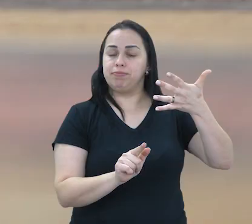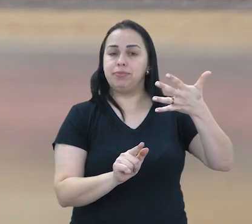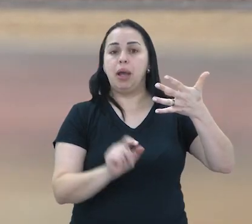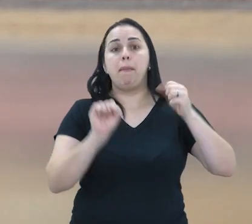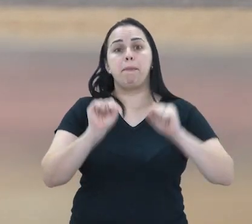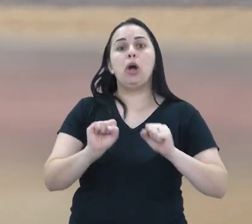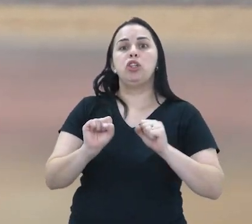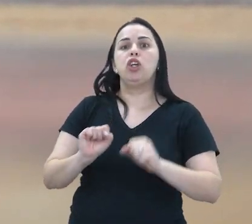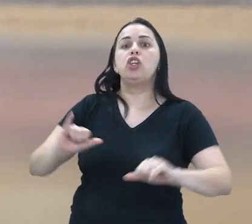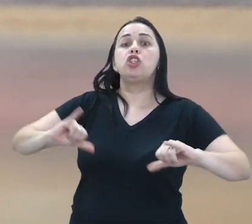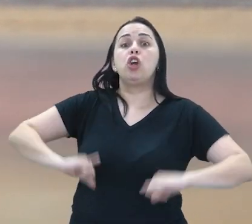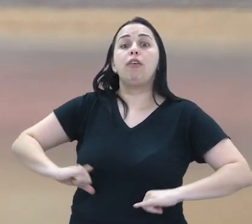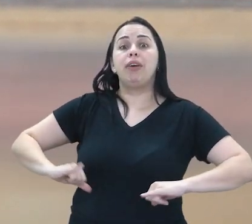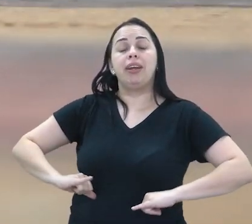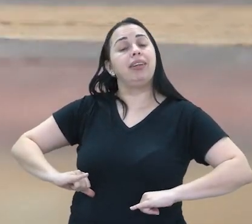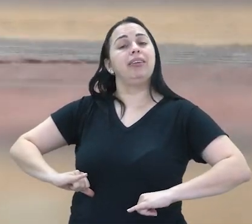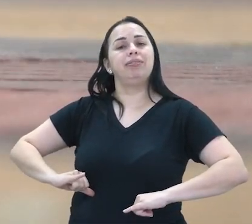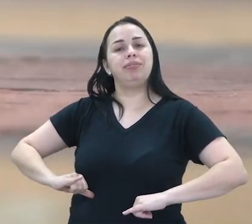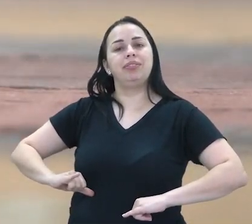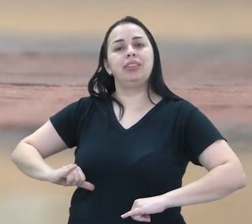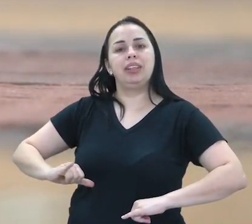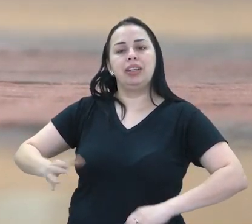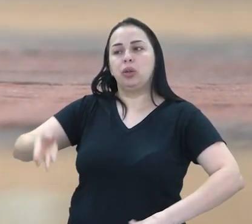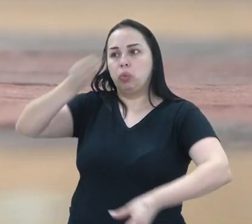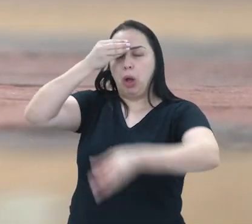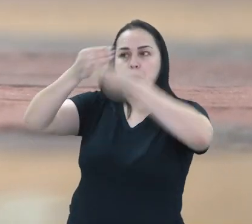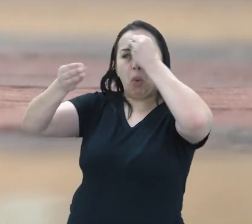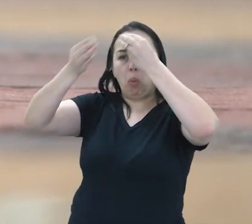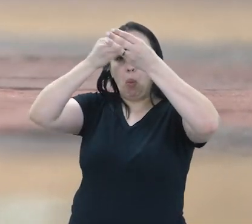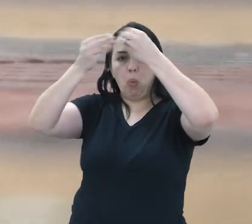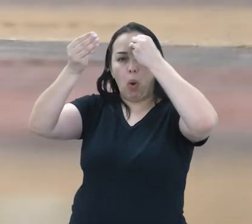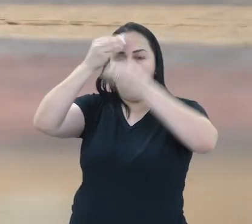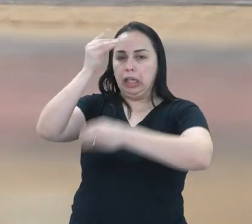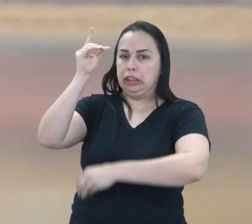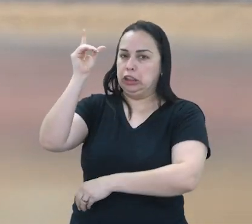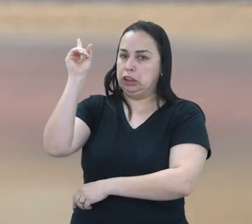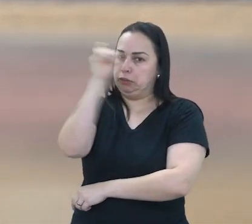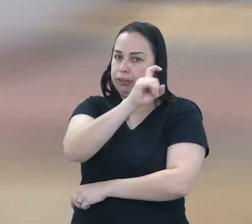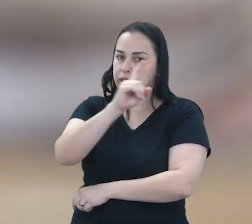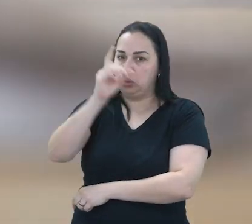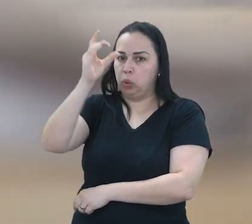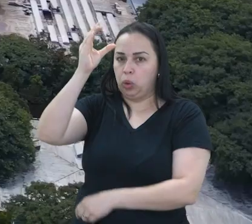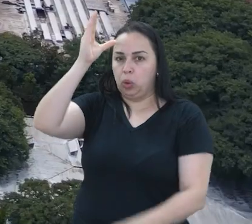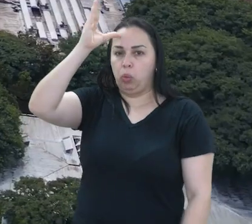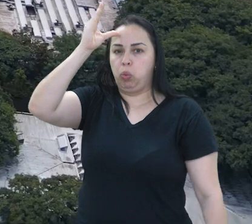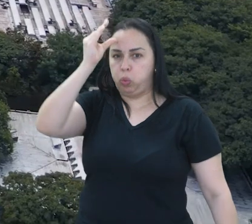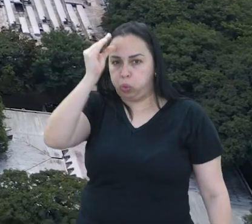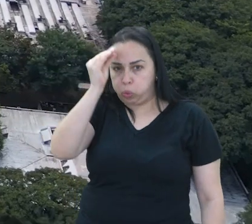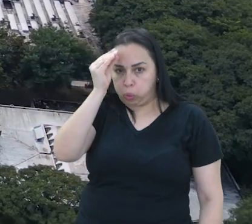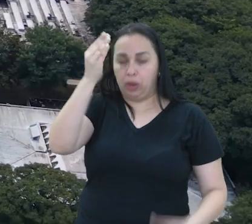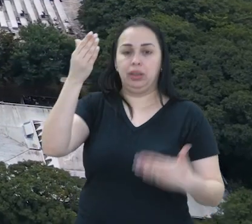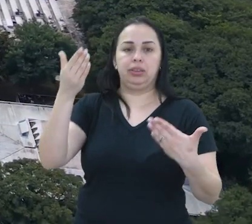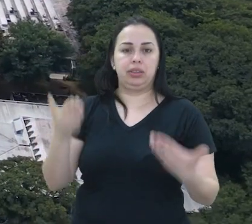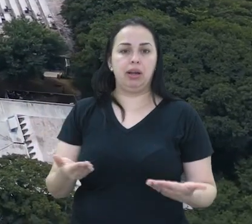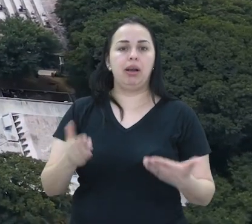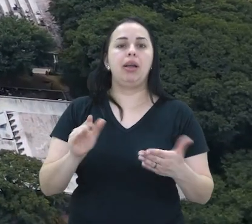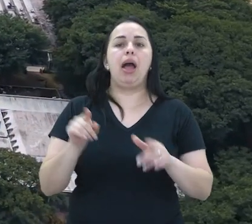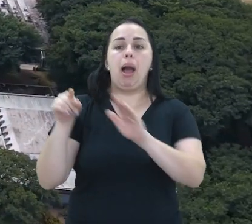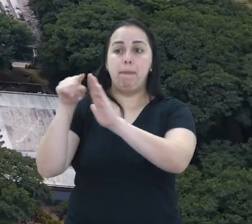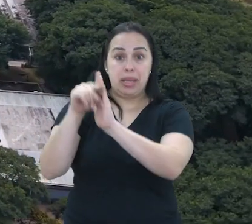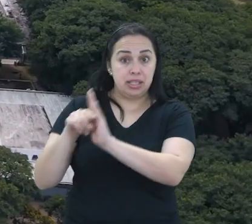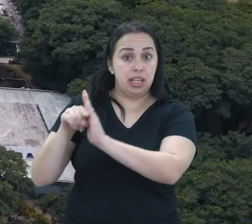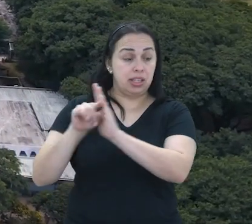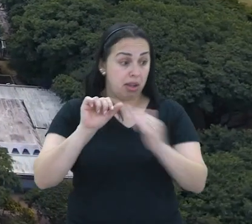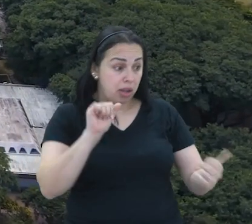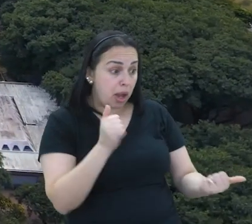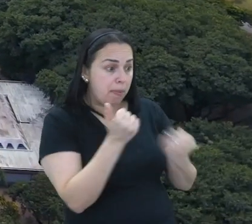mente podem ter maior dificuldade de armazenar e criar novas memórias. A pesquisa contou com o apoio